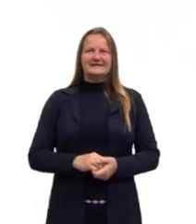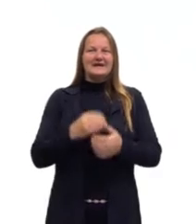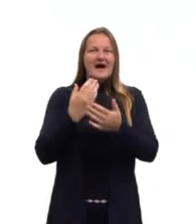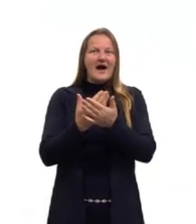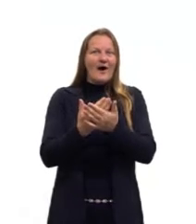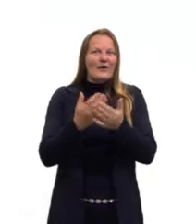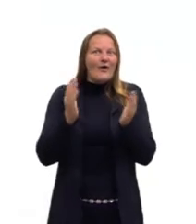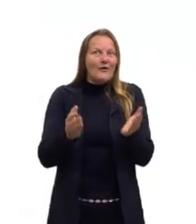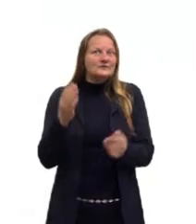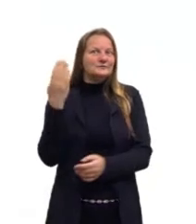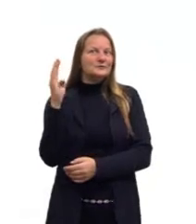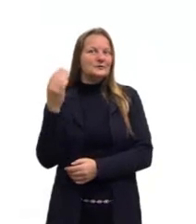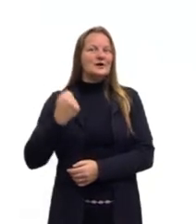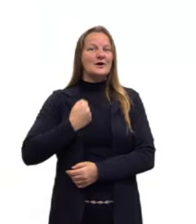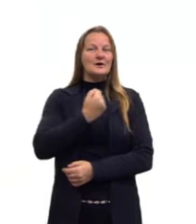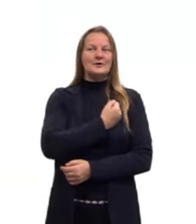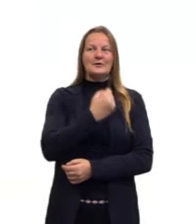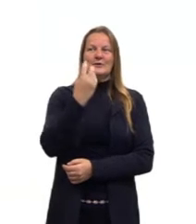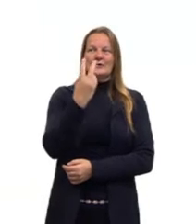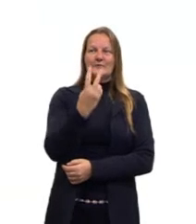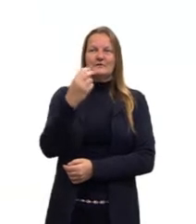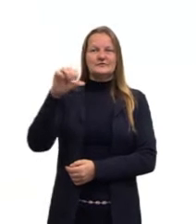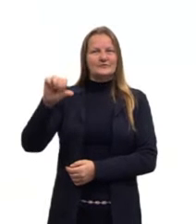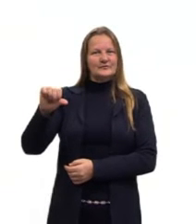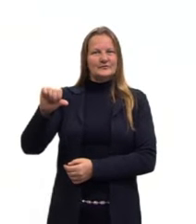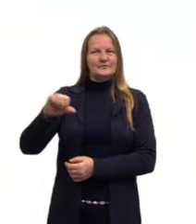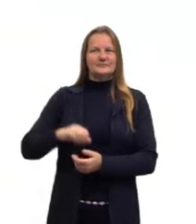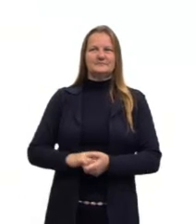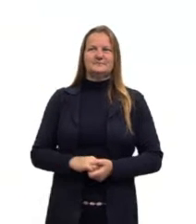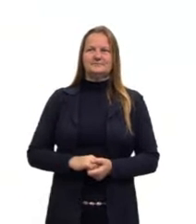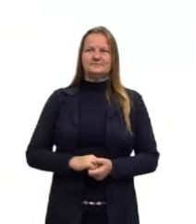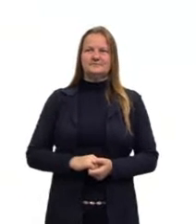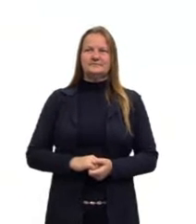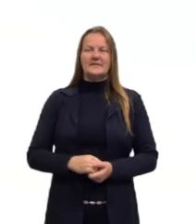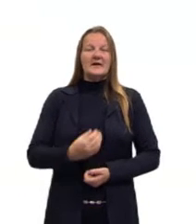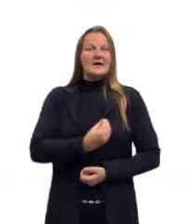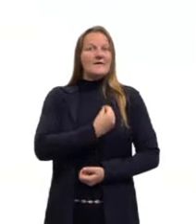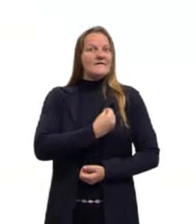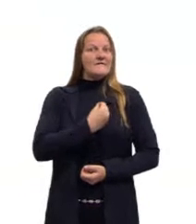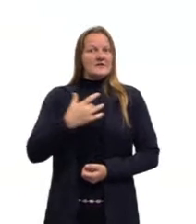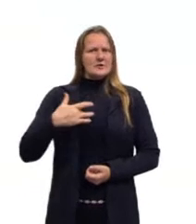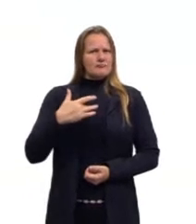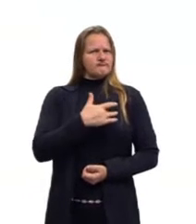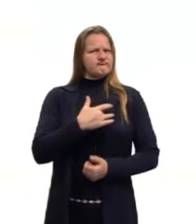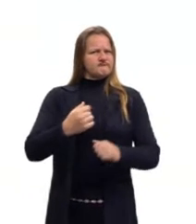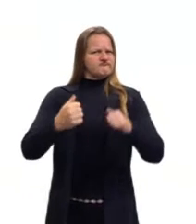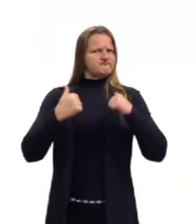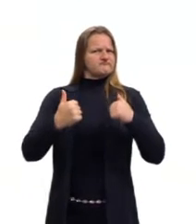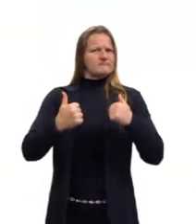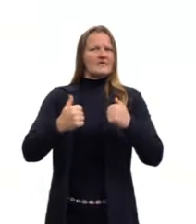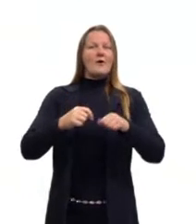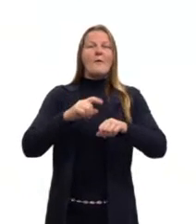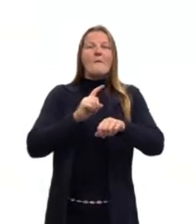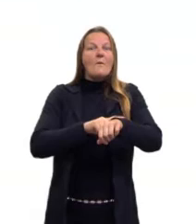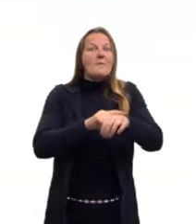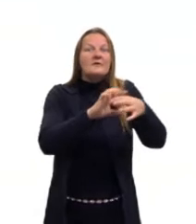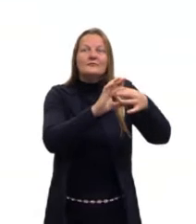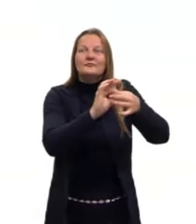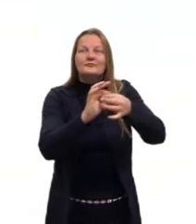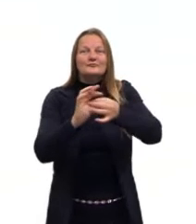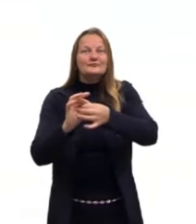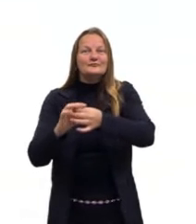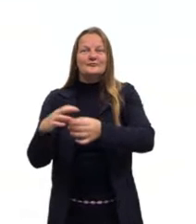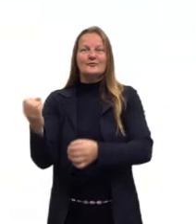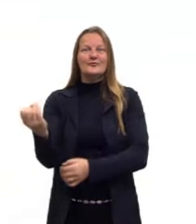de hoje, que é a aula de número 29. Vida saudável em tempos modernos.